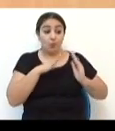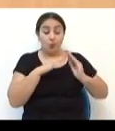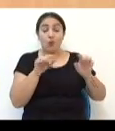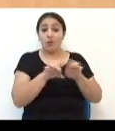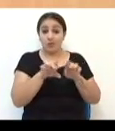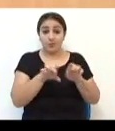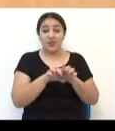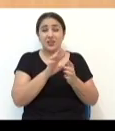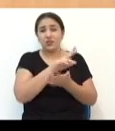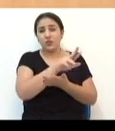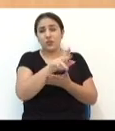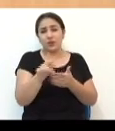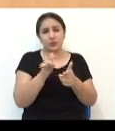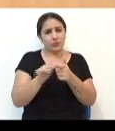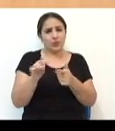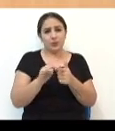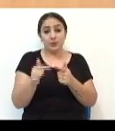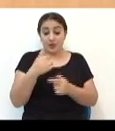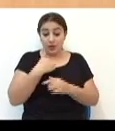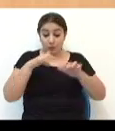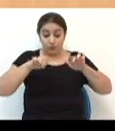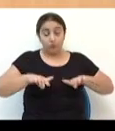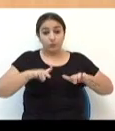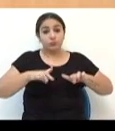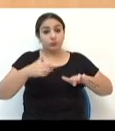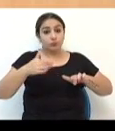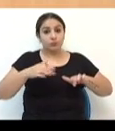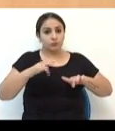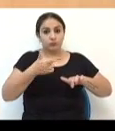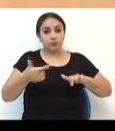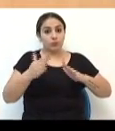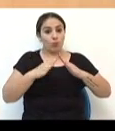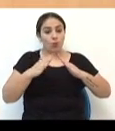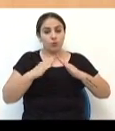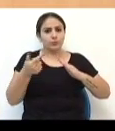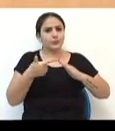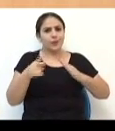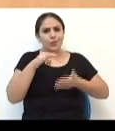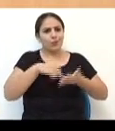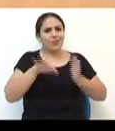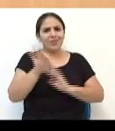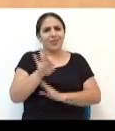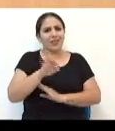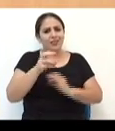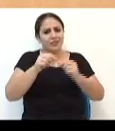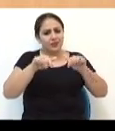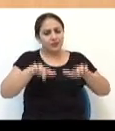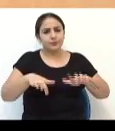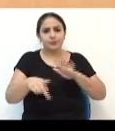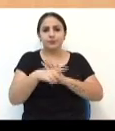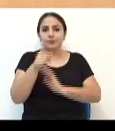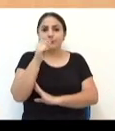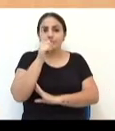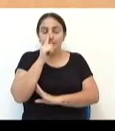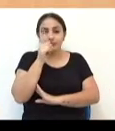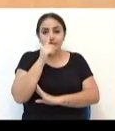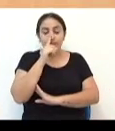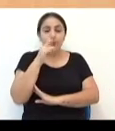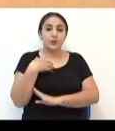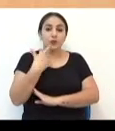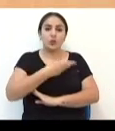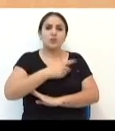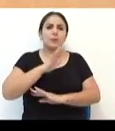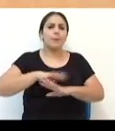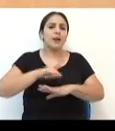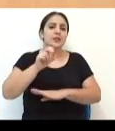moro lá também tem vários problemas, tem inclusive onde eu moro também eu não tenho documento nenhum do terreno lá. Esse terreno é da minha mãe, a gente mora há mais de